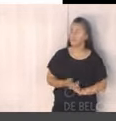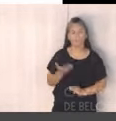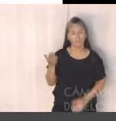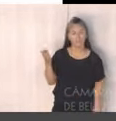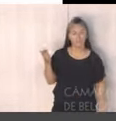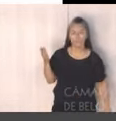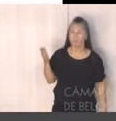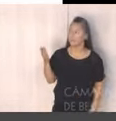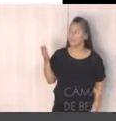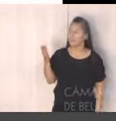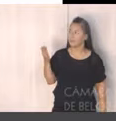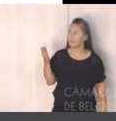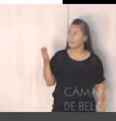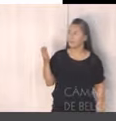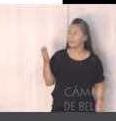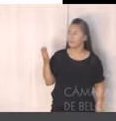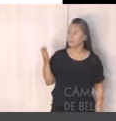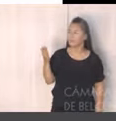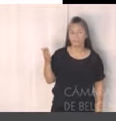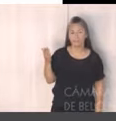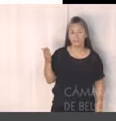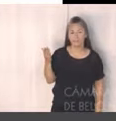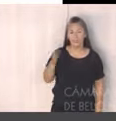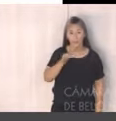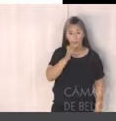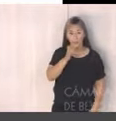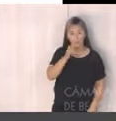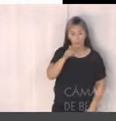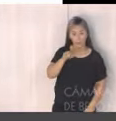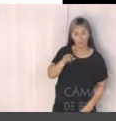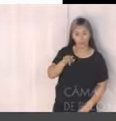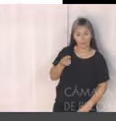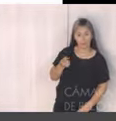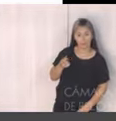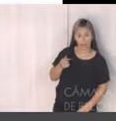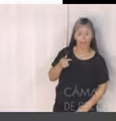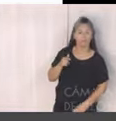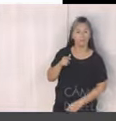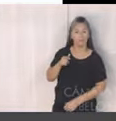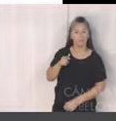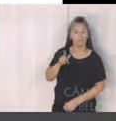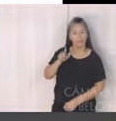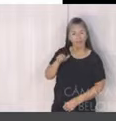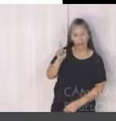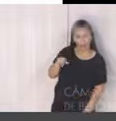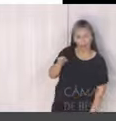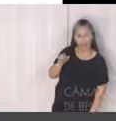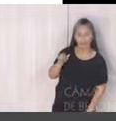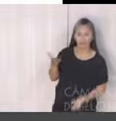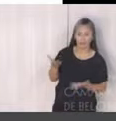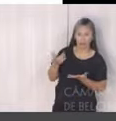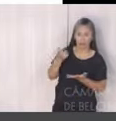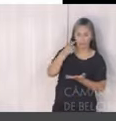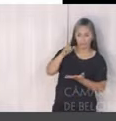especial interesse social. Hoje, o valor de referência é o valor atual, está em 26,09 e